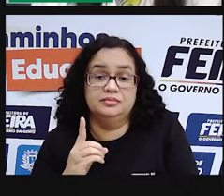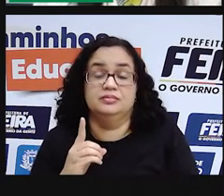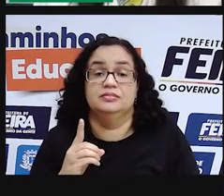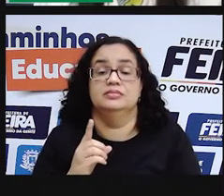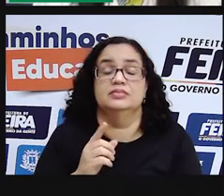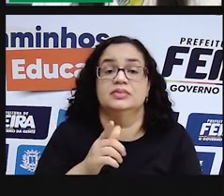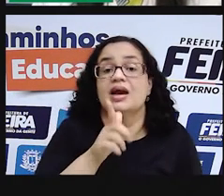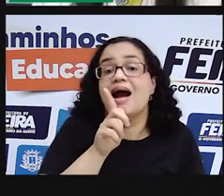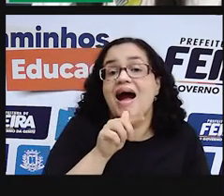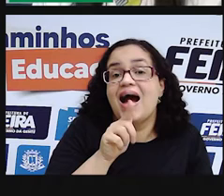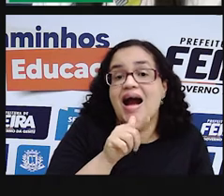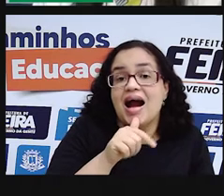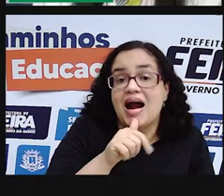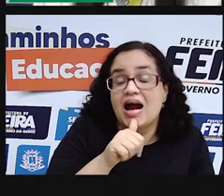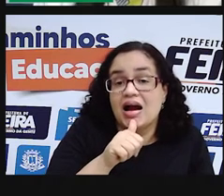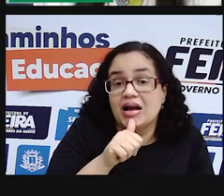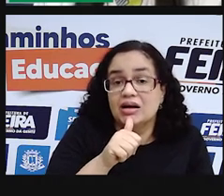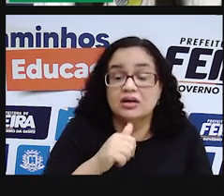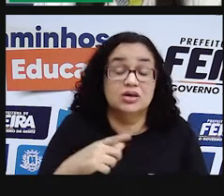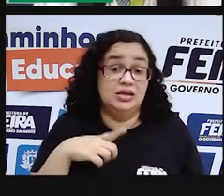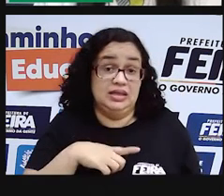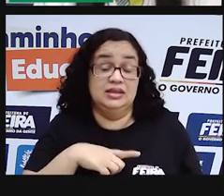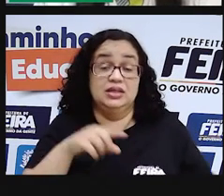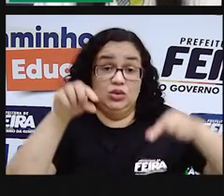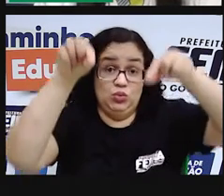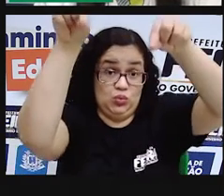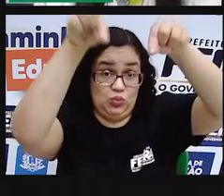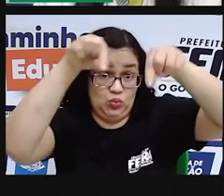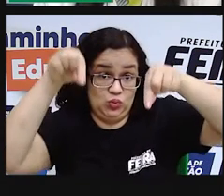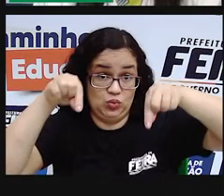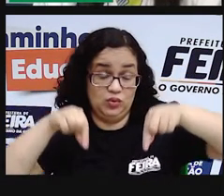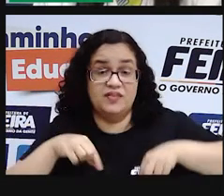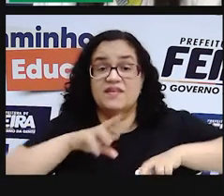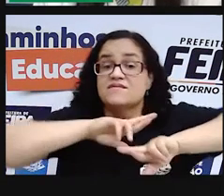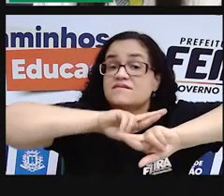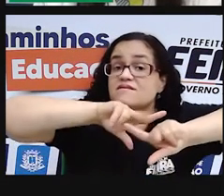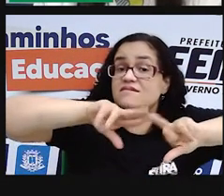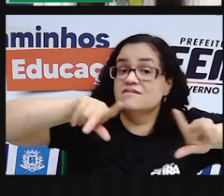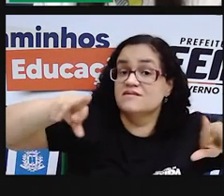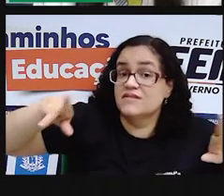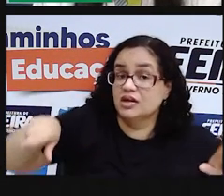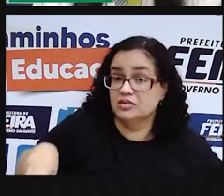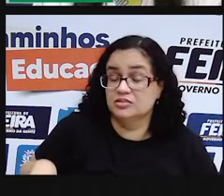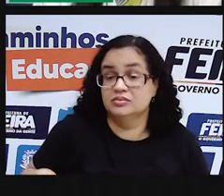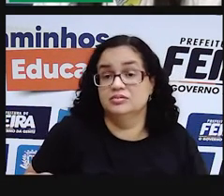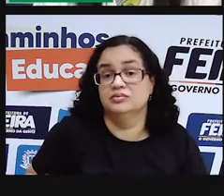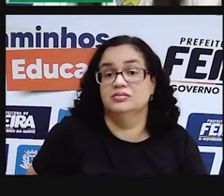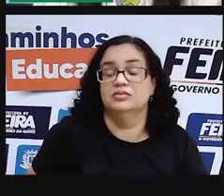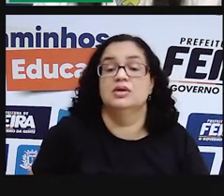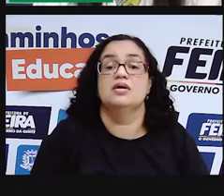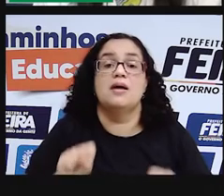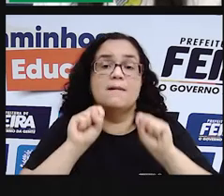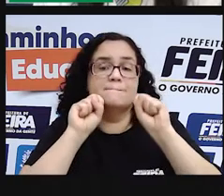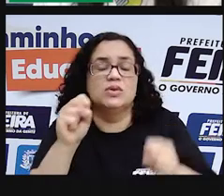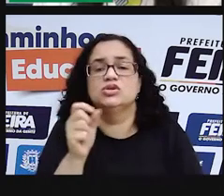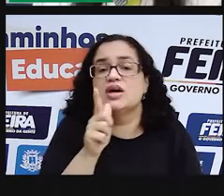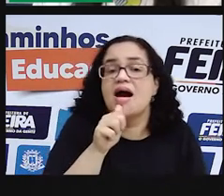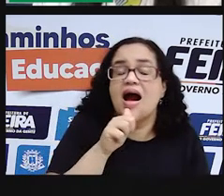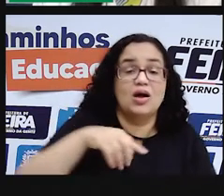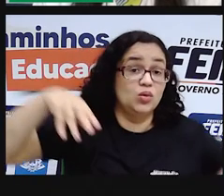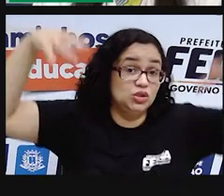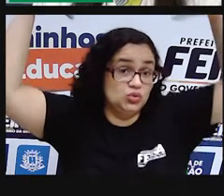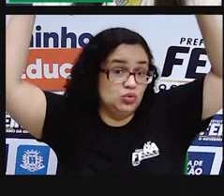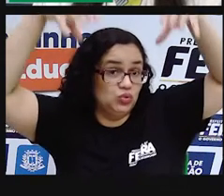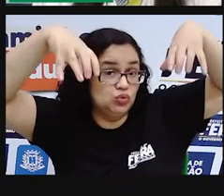água que abastece ou que forma uma lagoa, ela pode vir de diversas fontes diferentes. Pode vir de água da chuva,